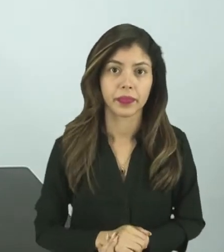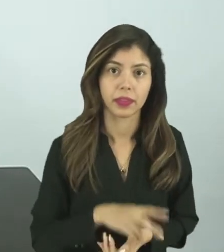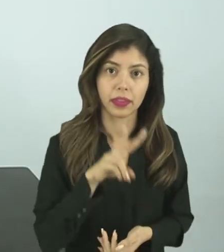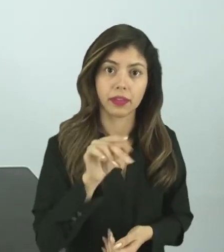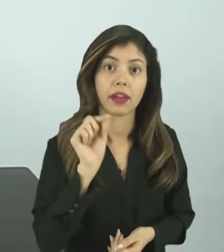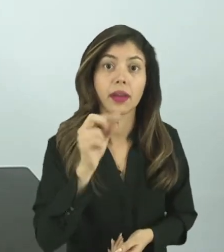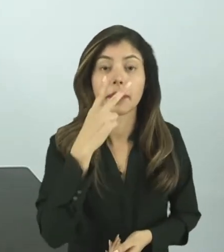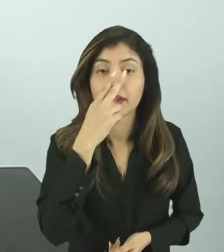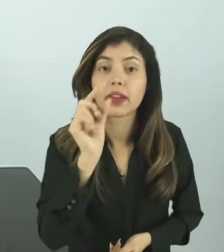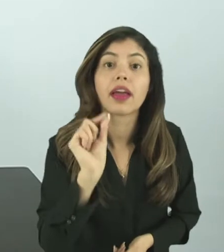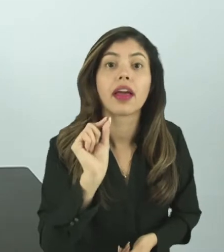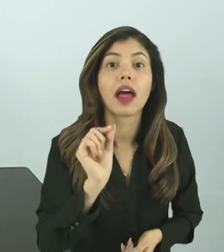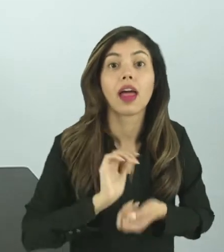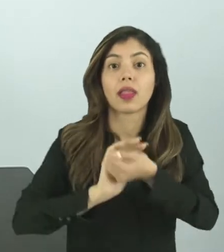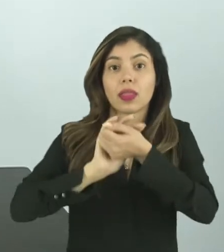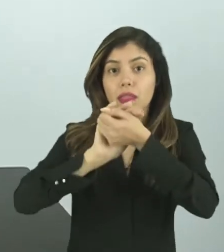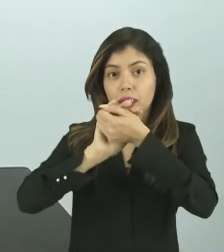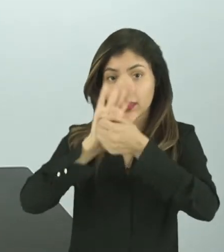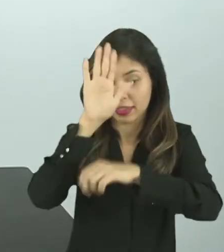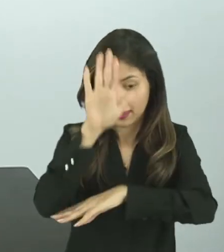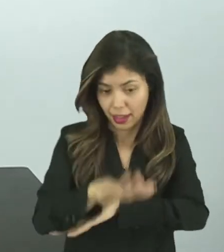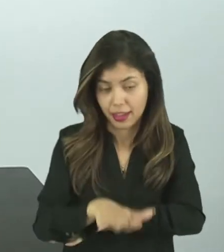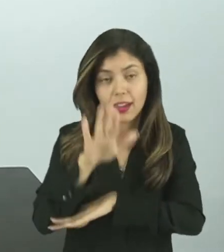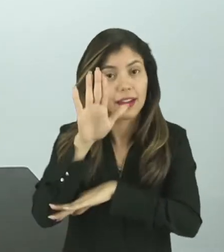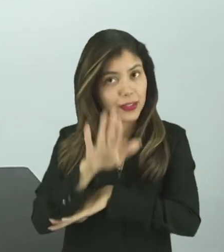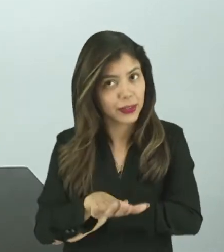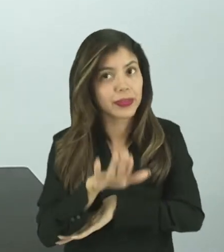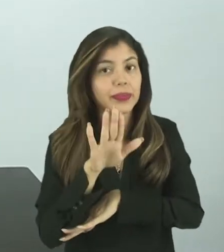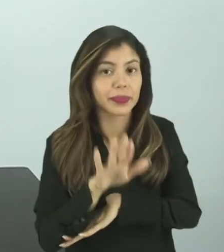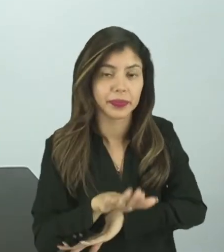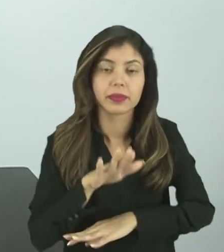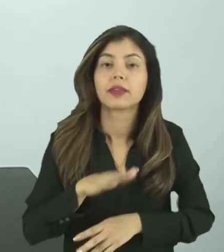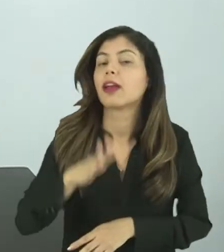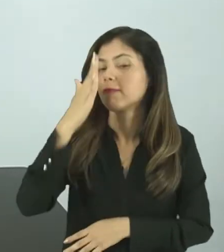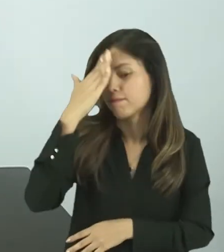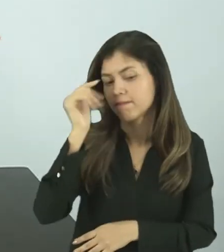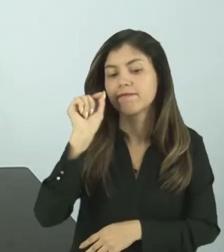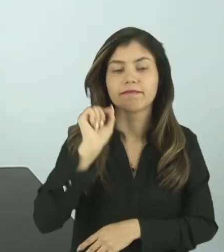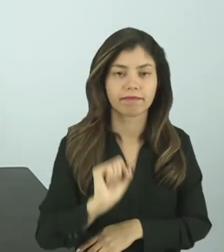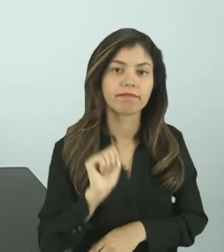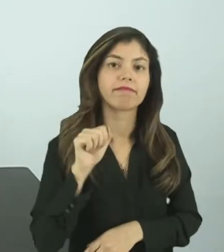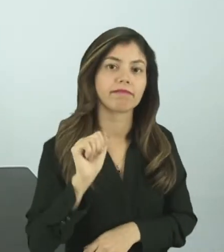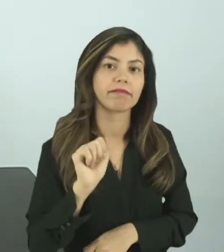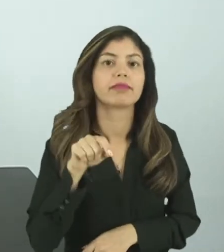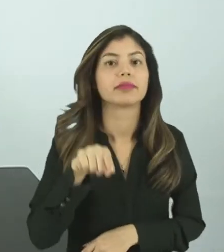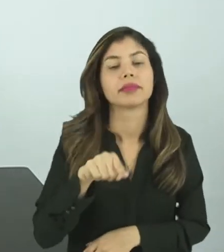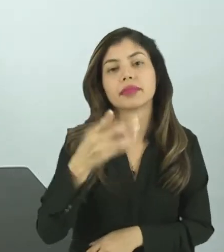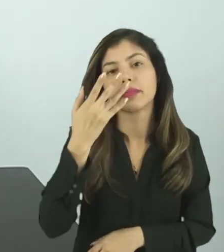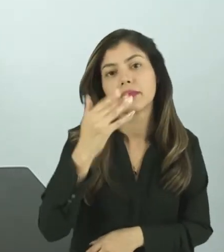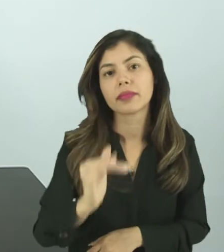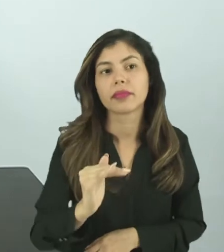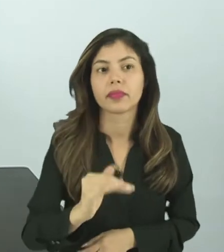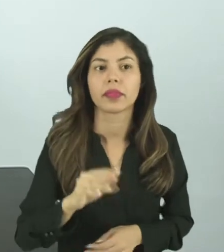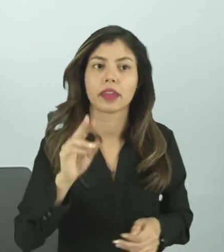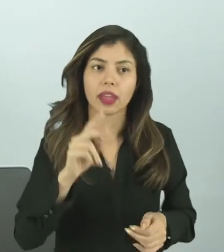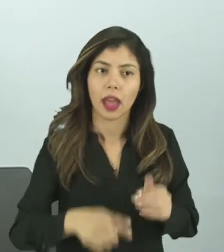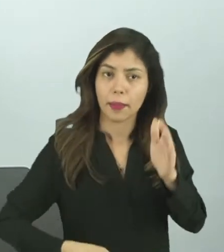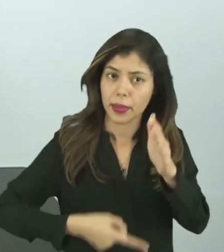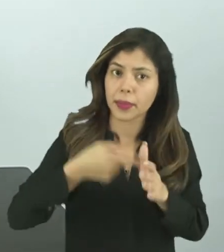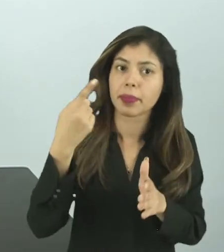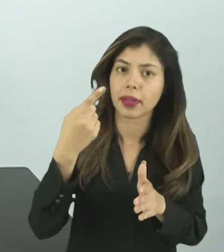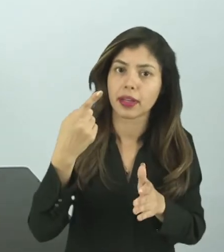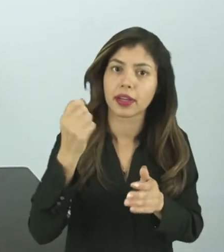vai aparecer o período da tarde. E aí, eu sei que tem muita criança que a primeira